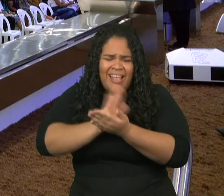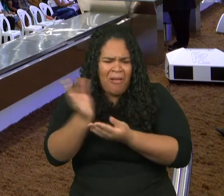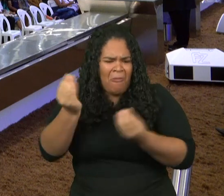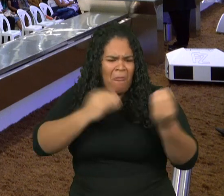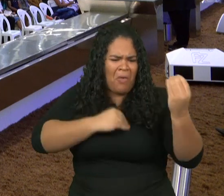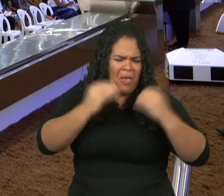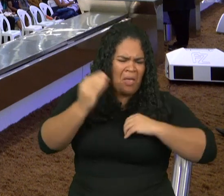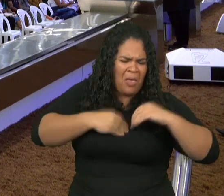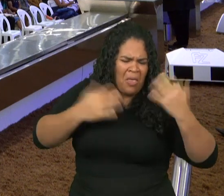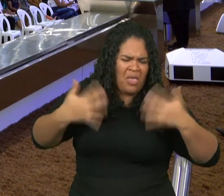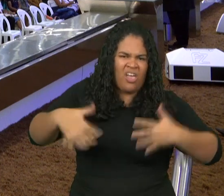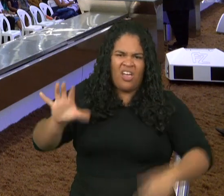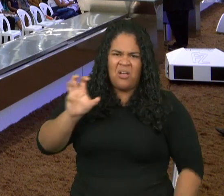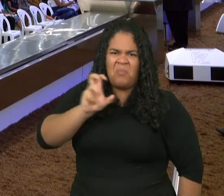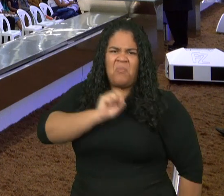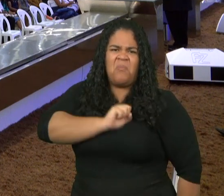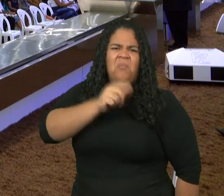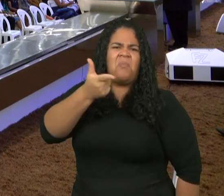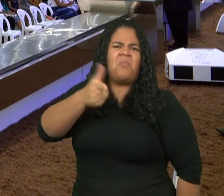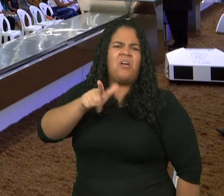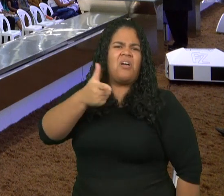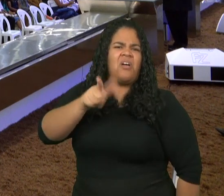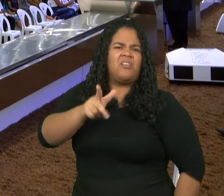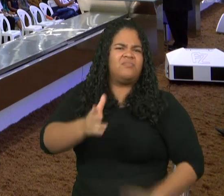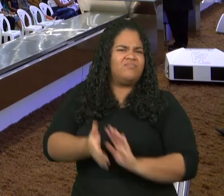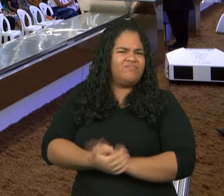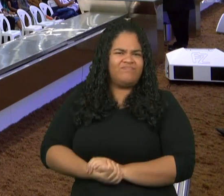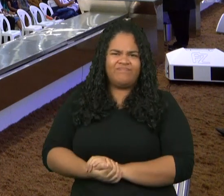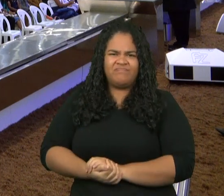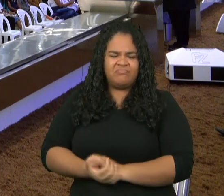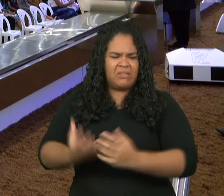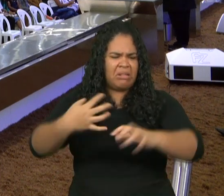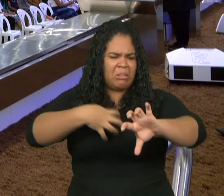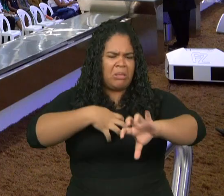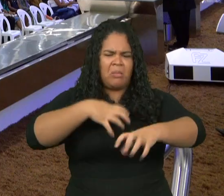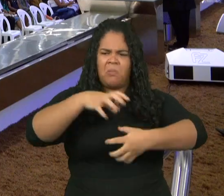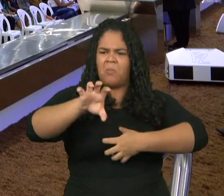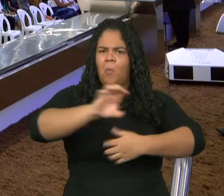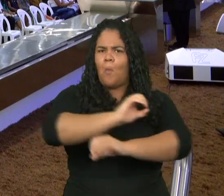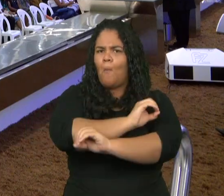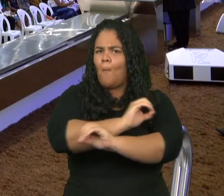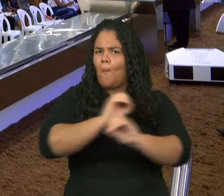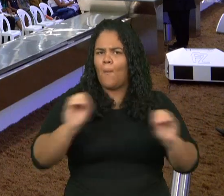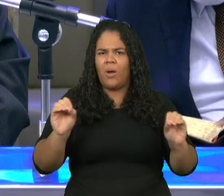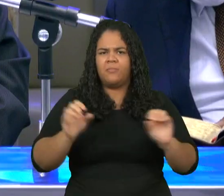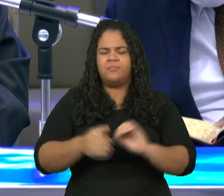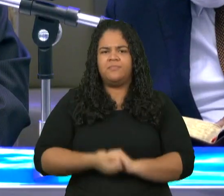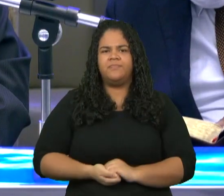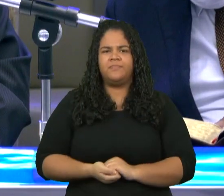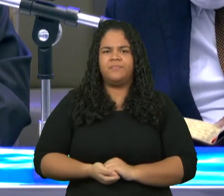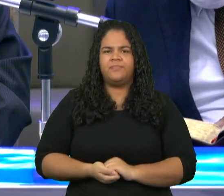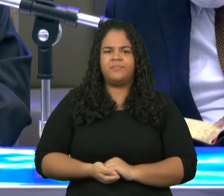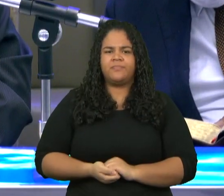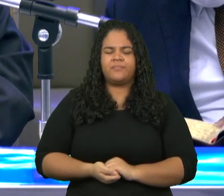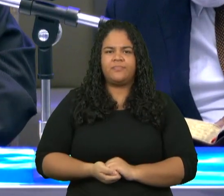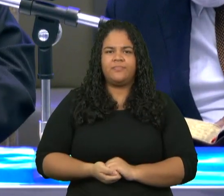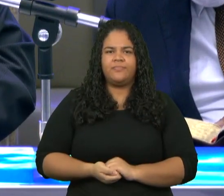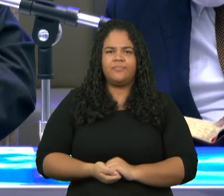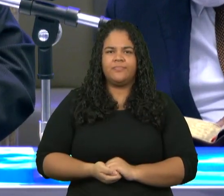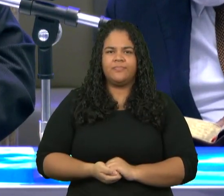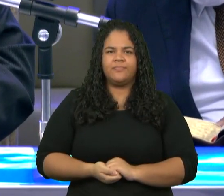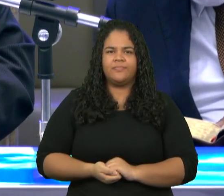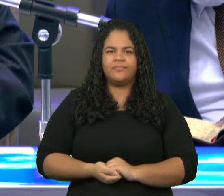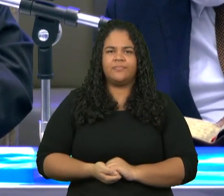sem afeto natural, ou seja, totalmente sem sentimento nenhum, sentimento humano, não é isso?